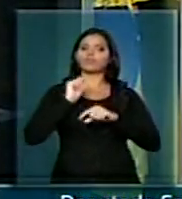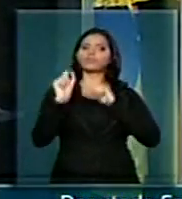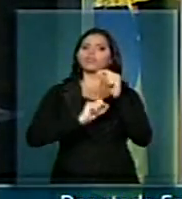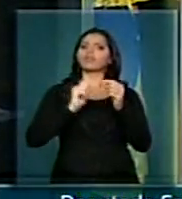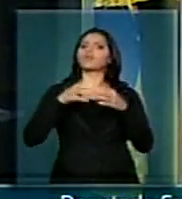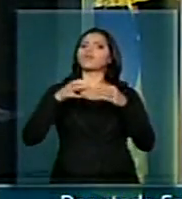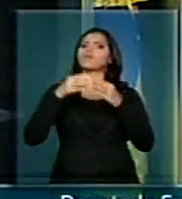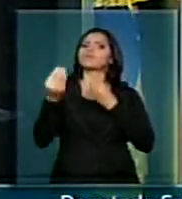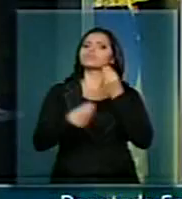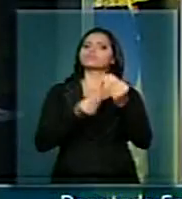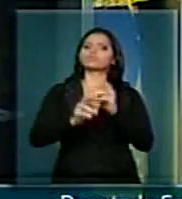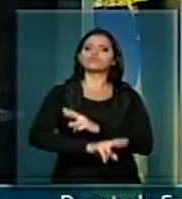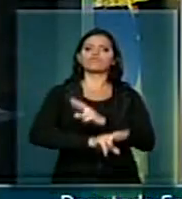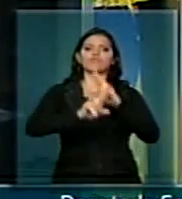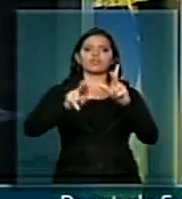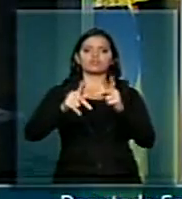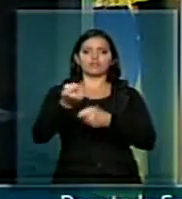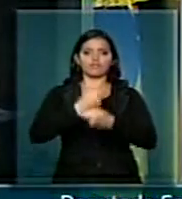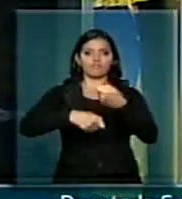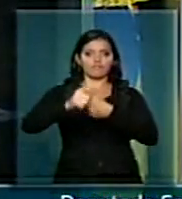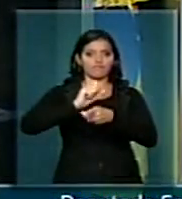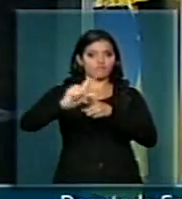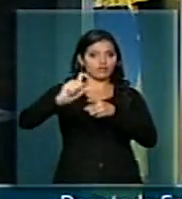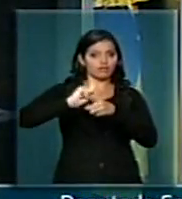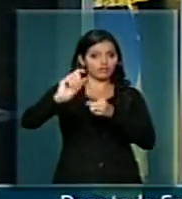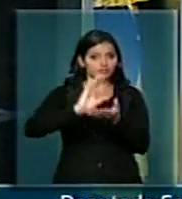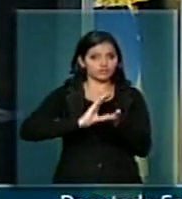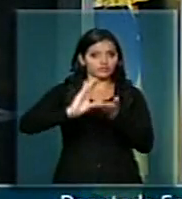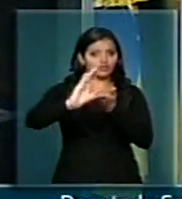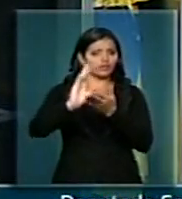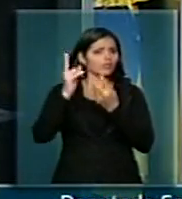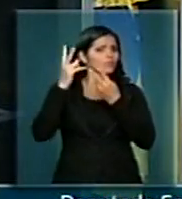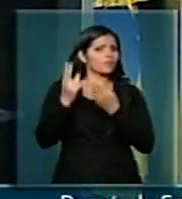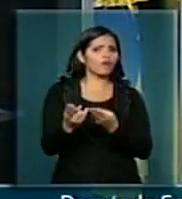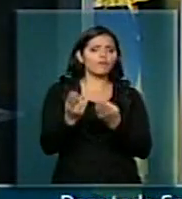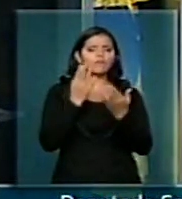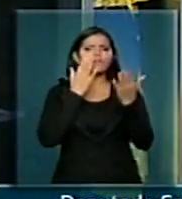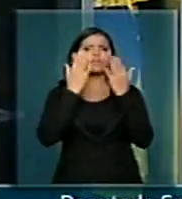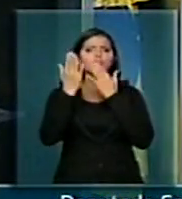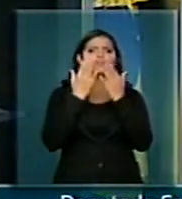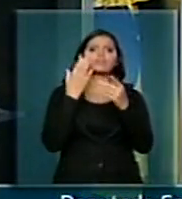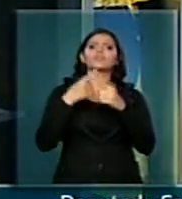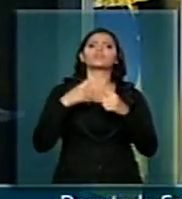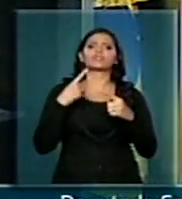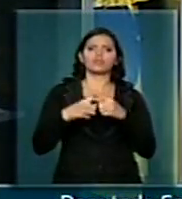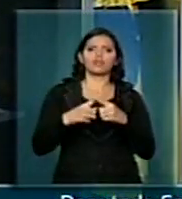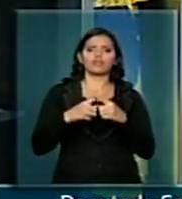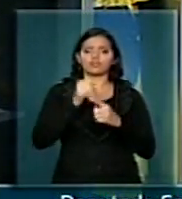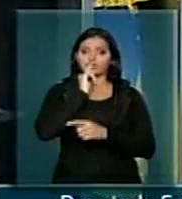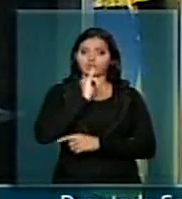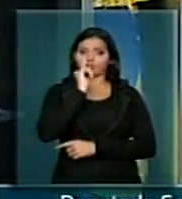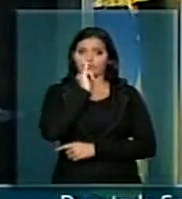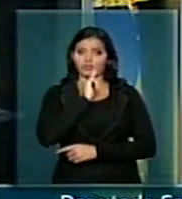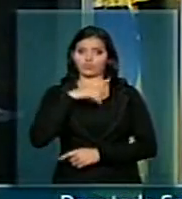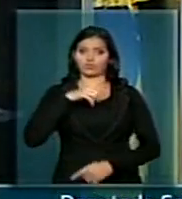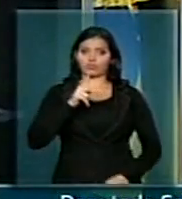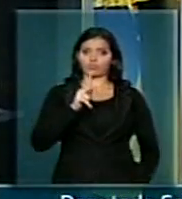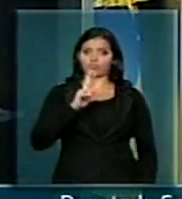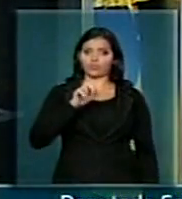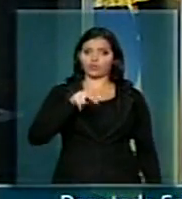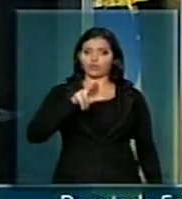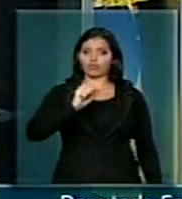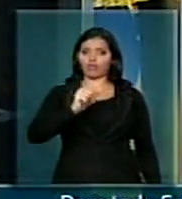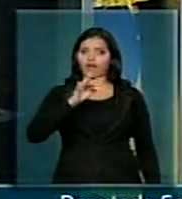diferenciadas de financiamentos nos mesmos moldes, por que não, por exemplo, do PRONAF,